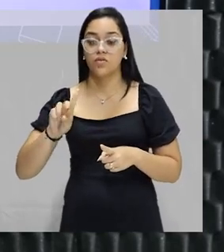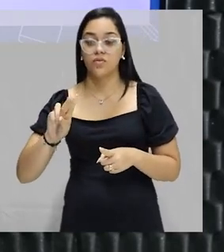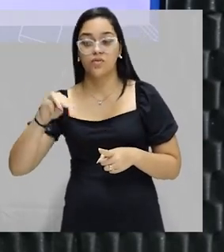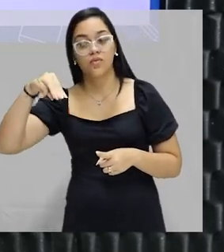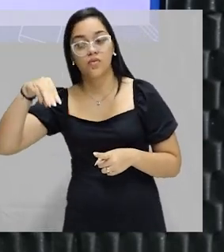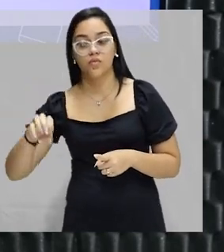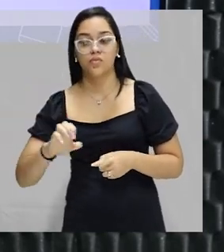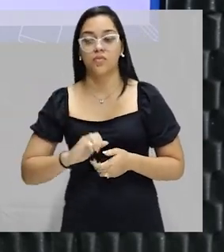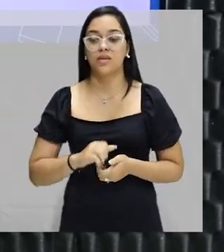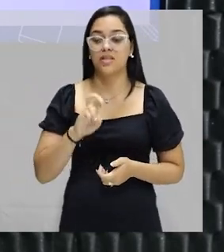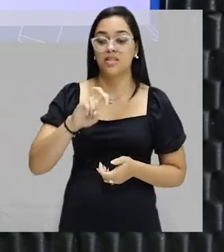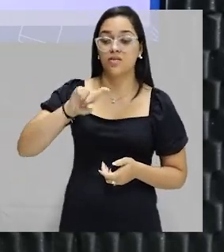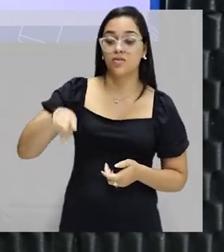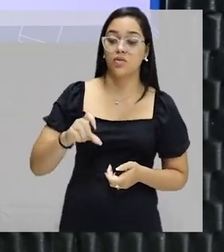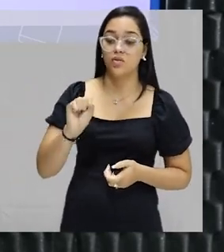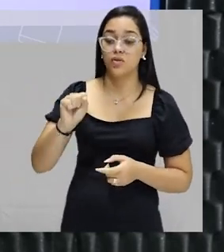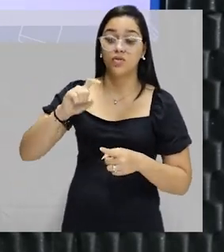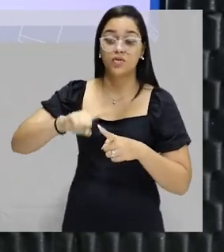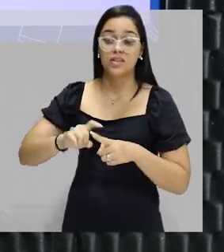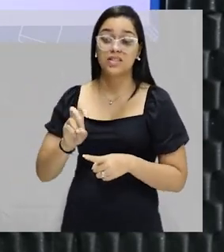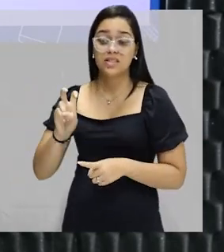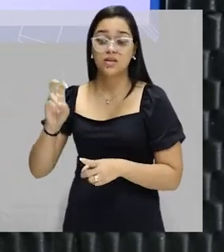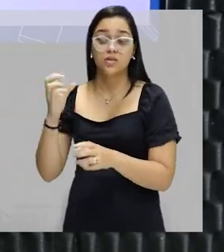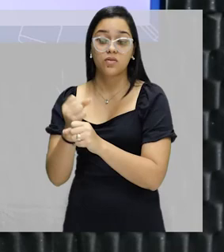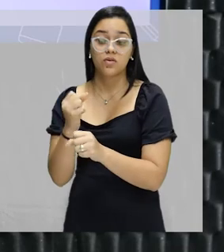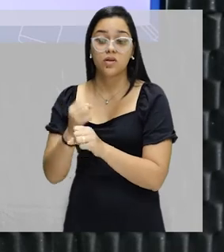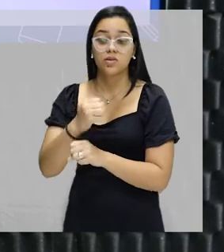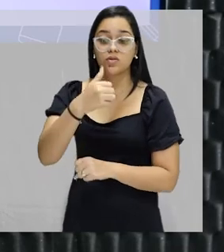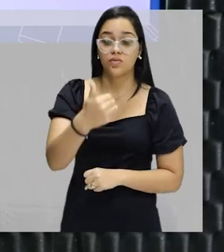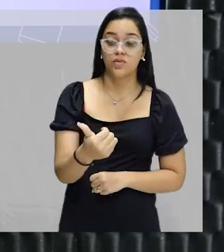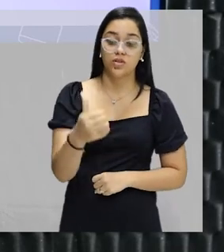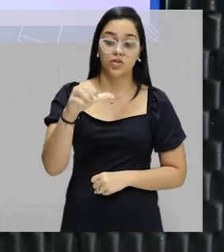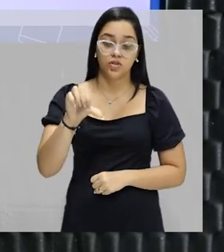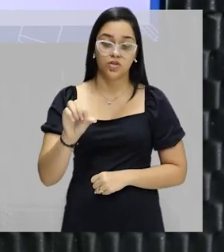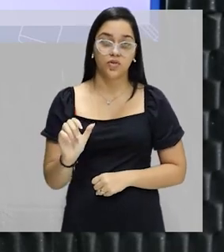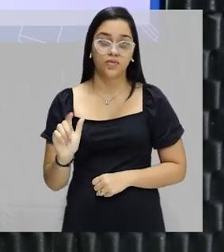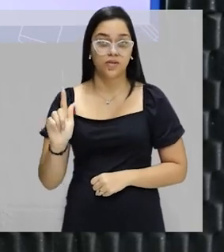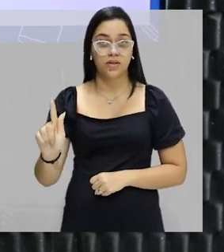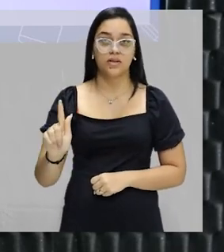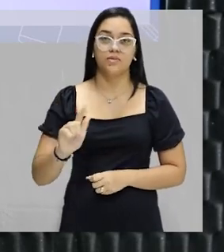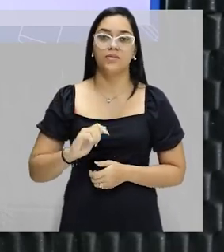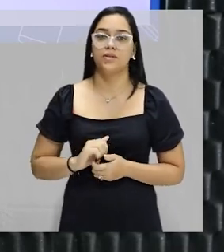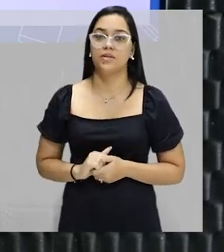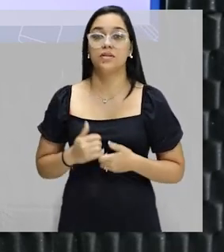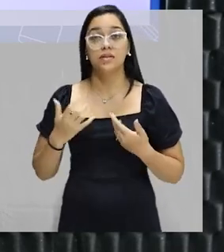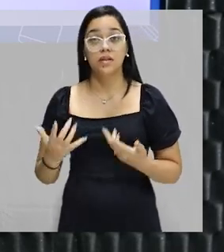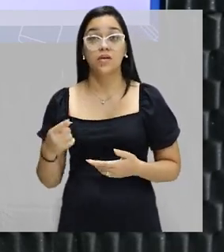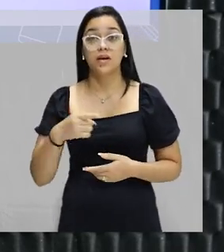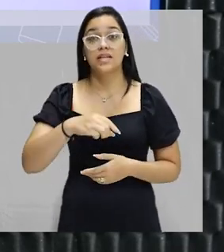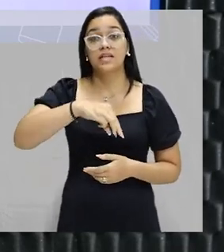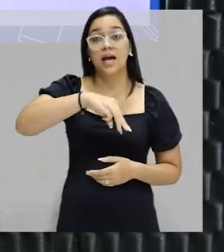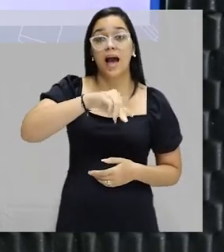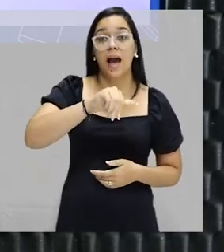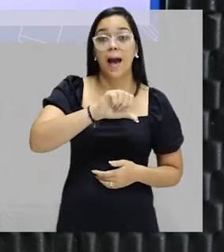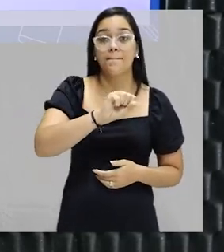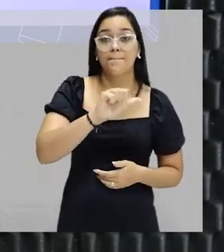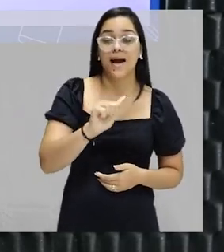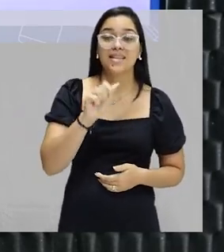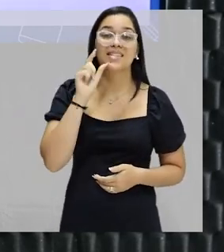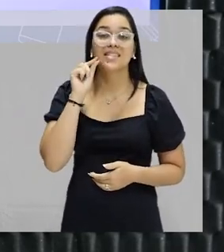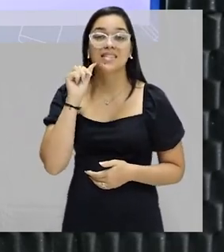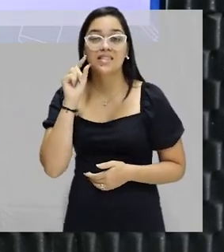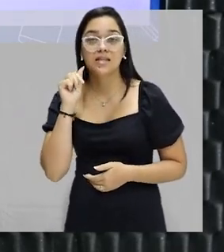5,8 vezes 5, turminha, 29, 29 gramas. Então, essa é a massa de sal